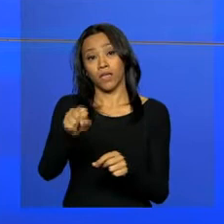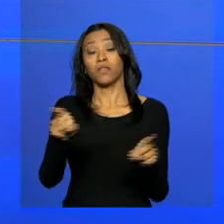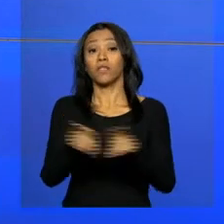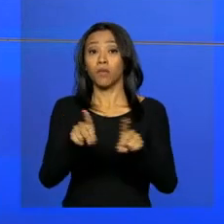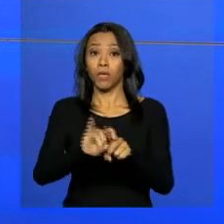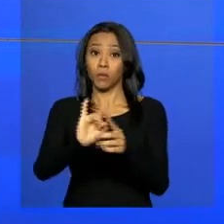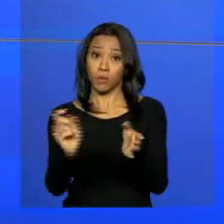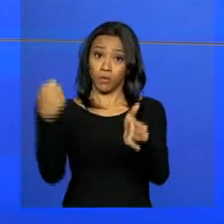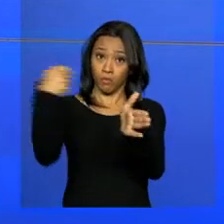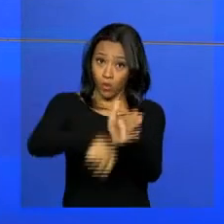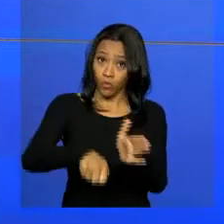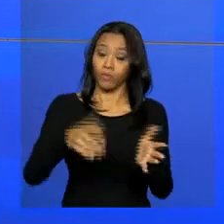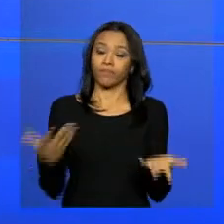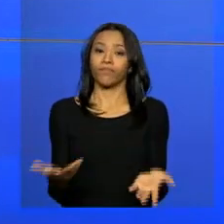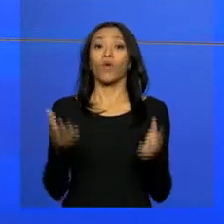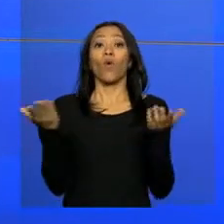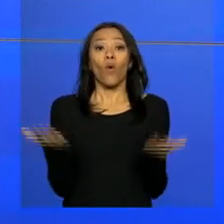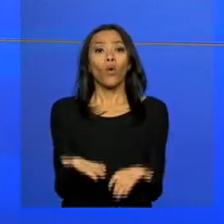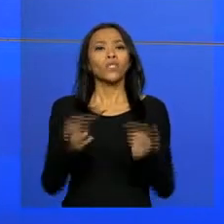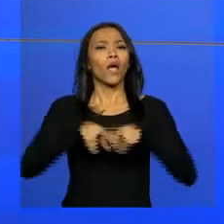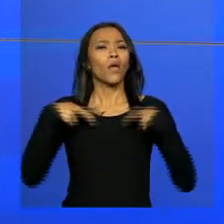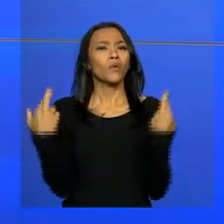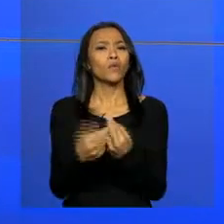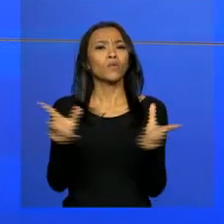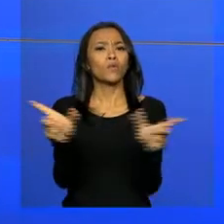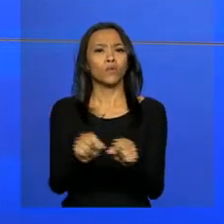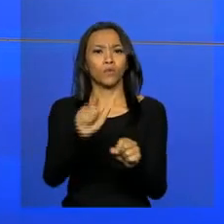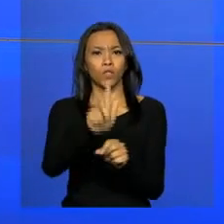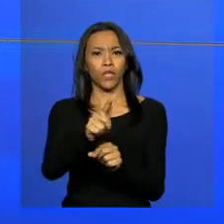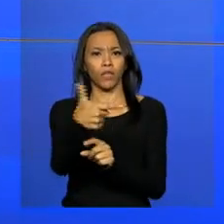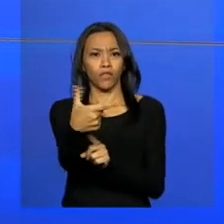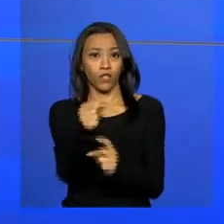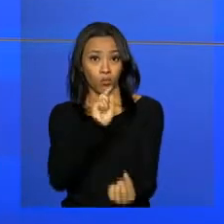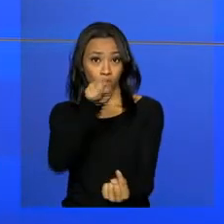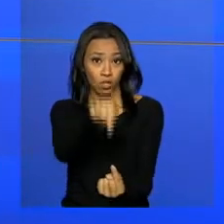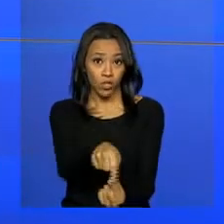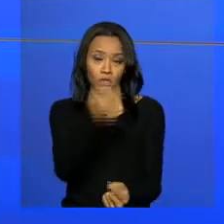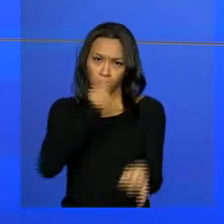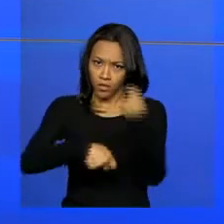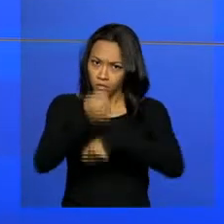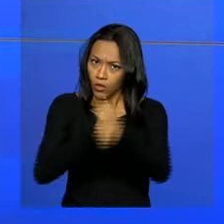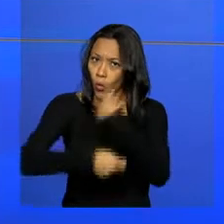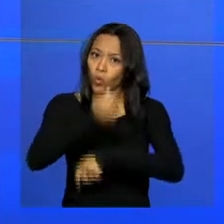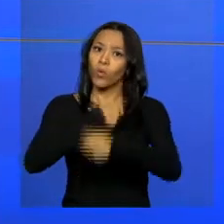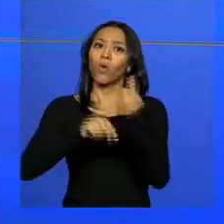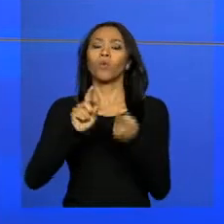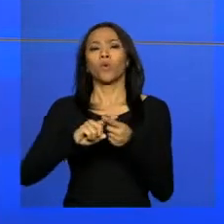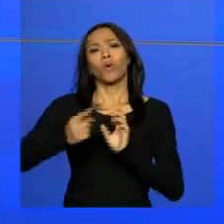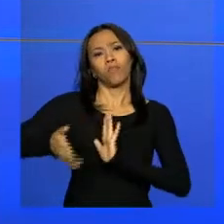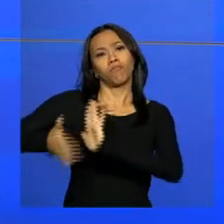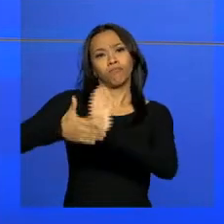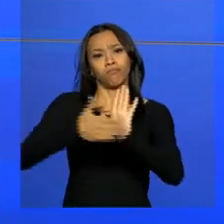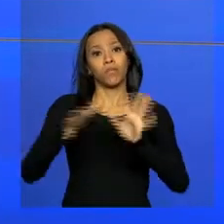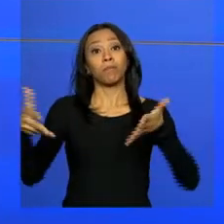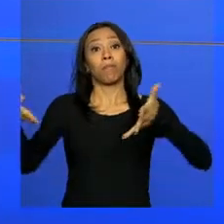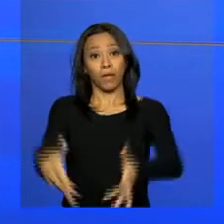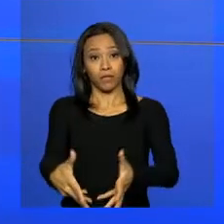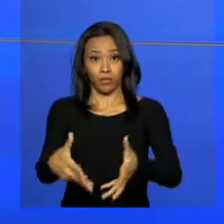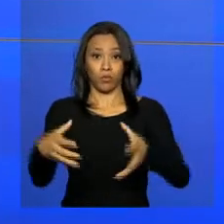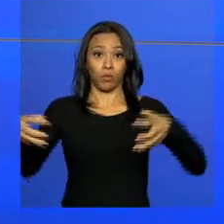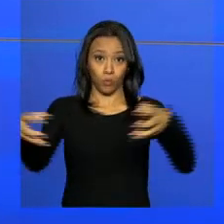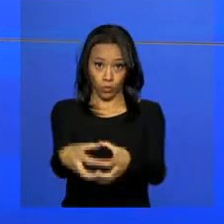reuniões do G20 neste ano focam nas medidas para o crescimento econômico adotadas pelos países membros do grupo.